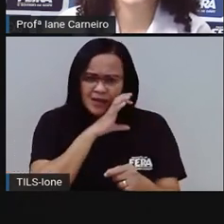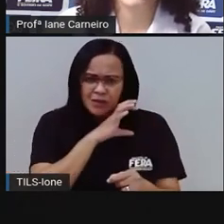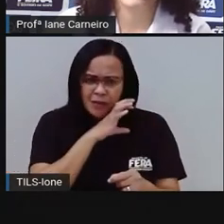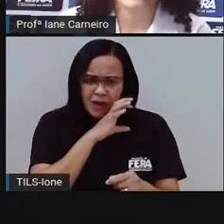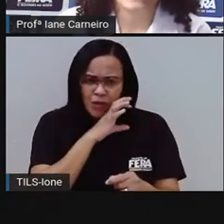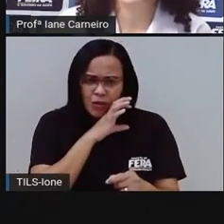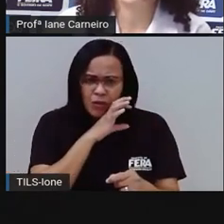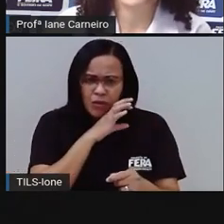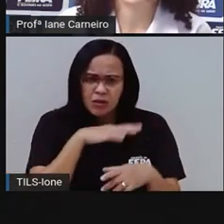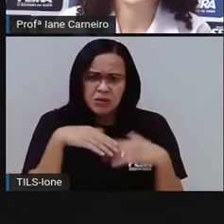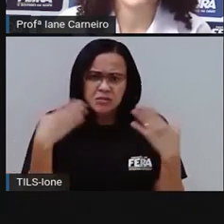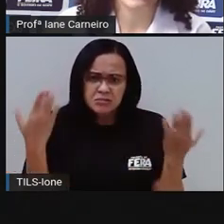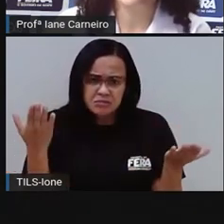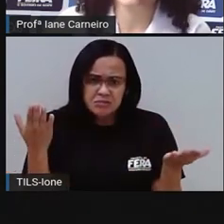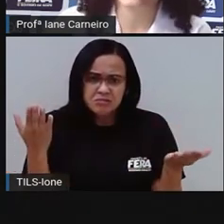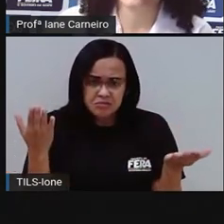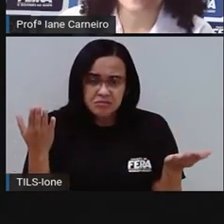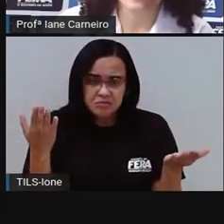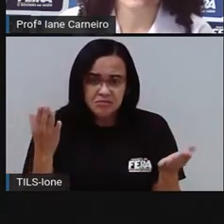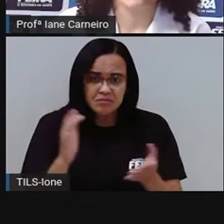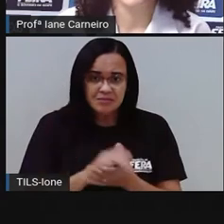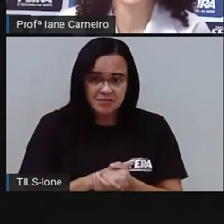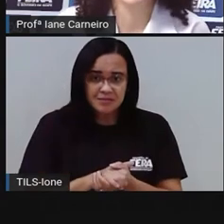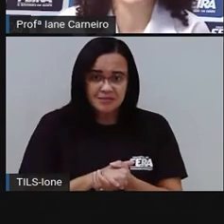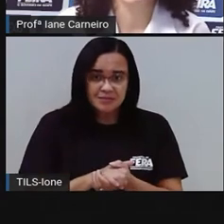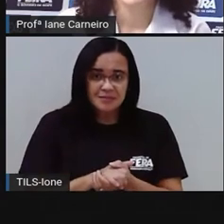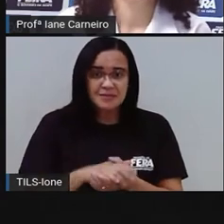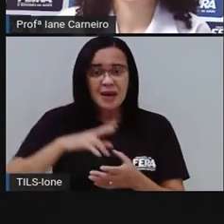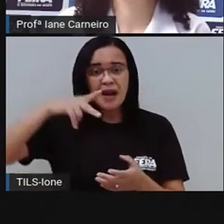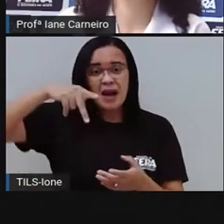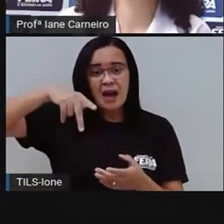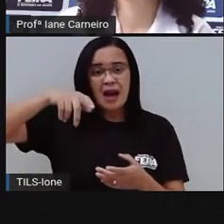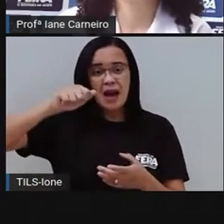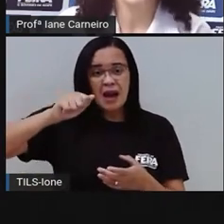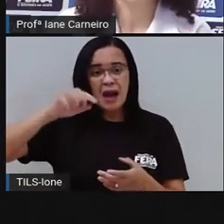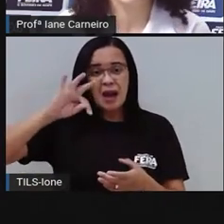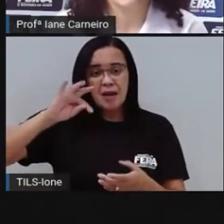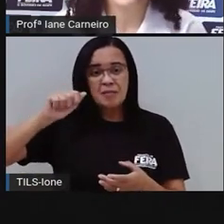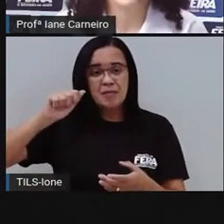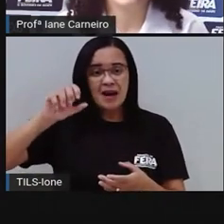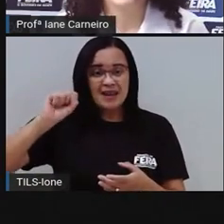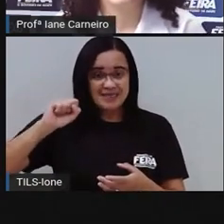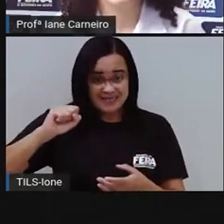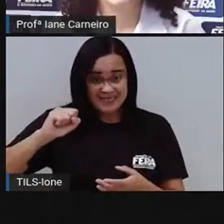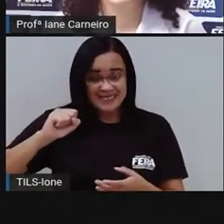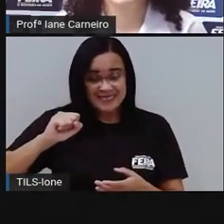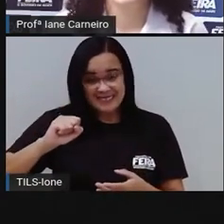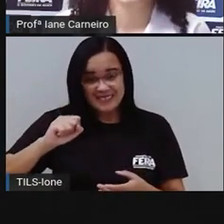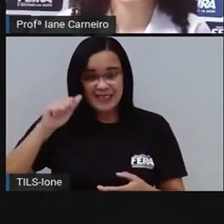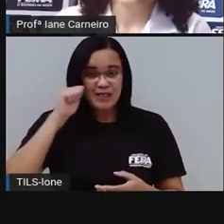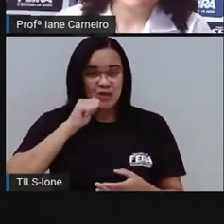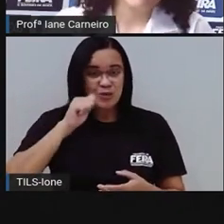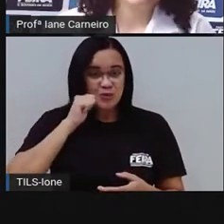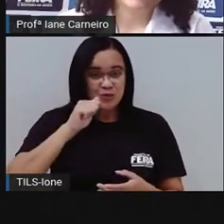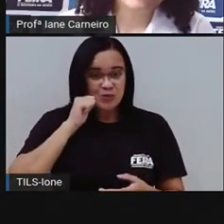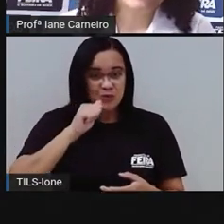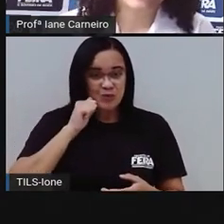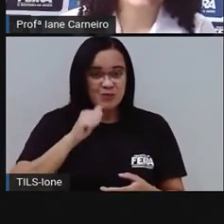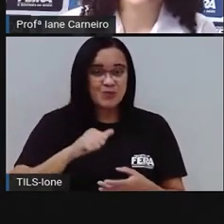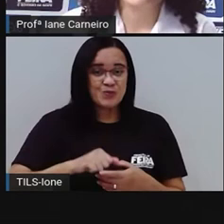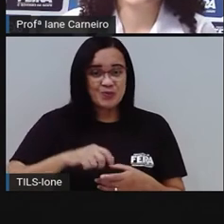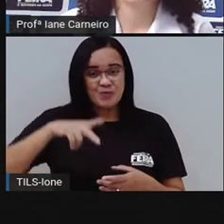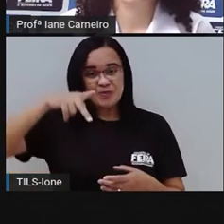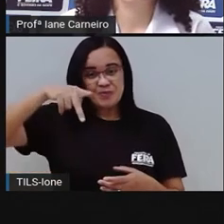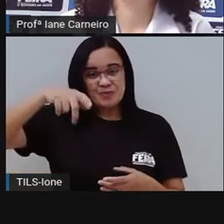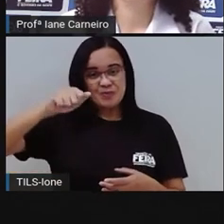São o quê? As patas, né? A mulher do pato. Então, eu preciso de quatro patas. É uma brincadeira,